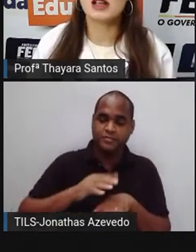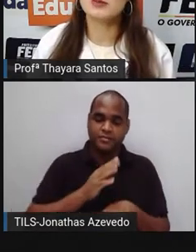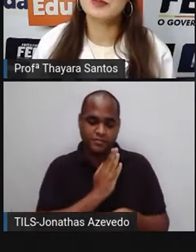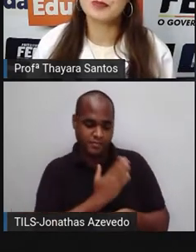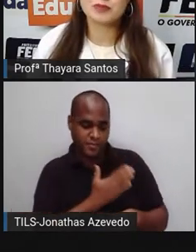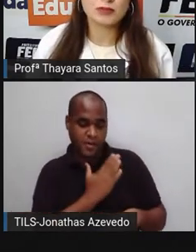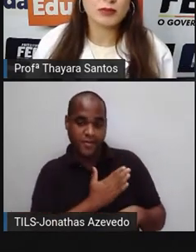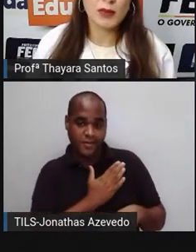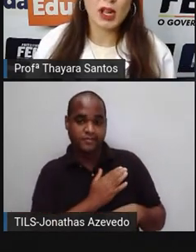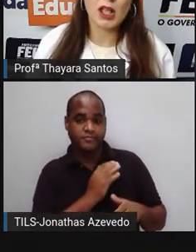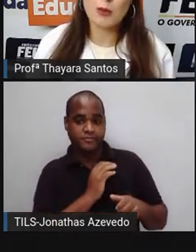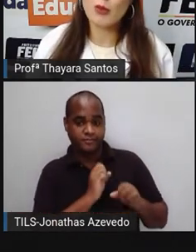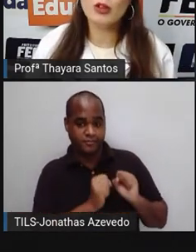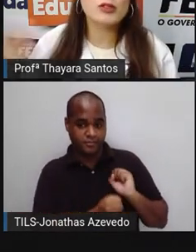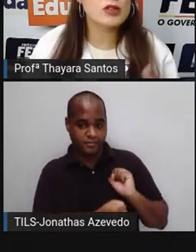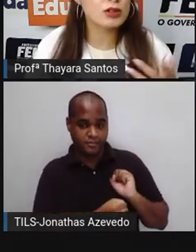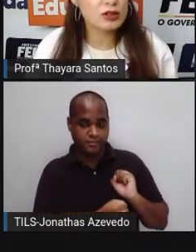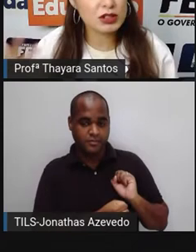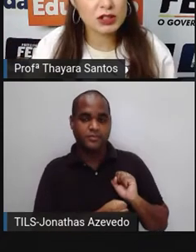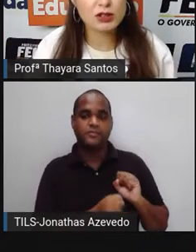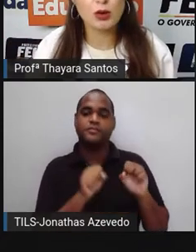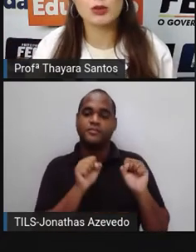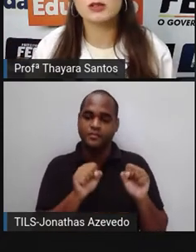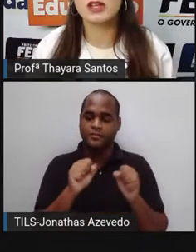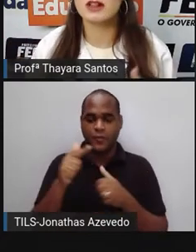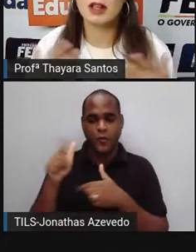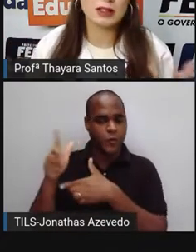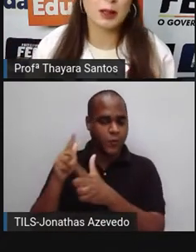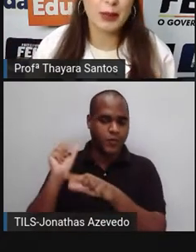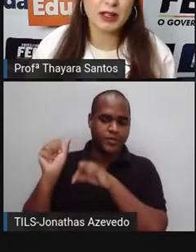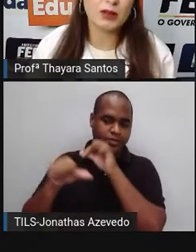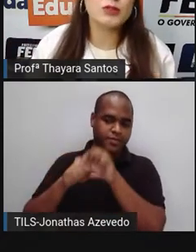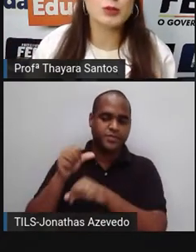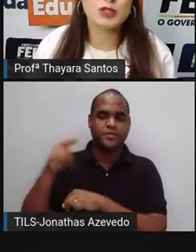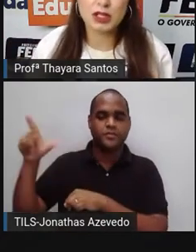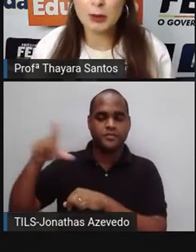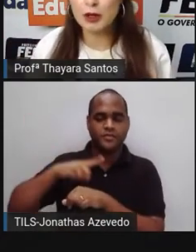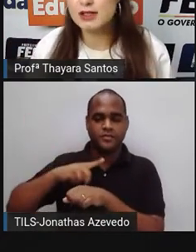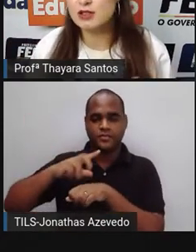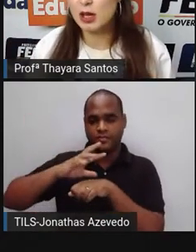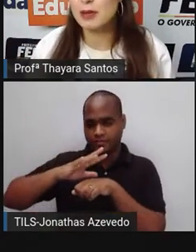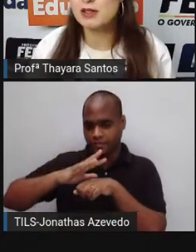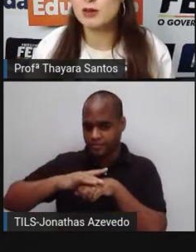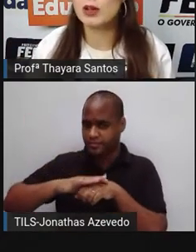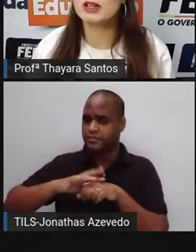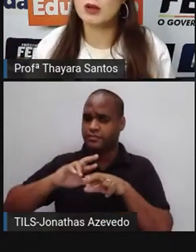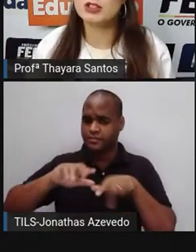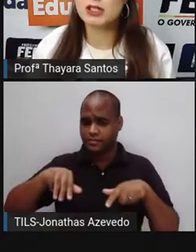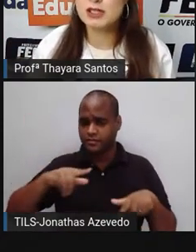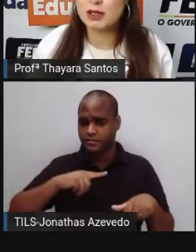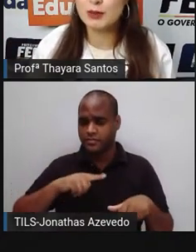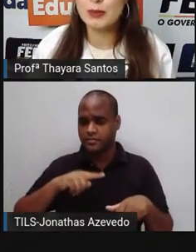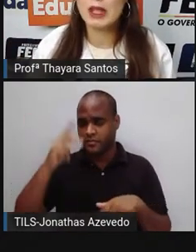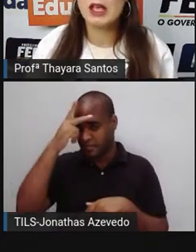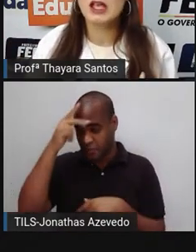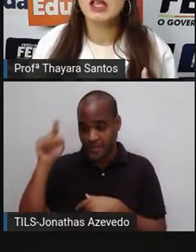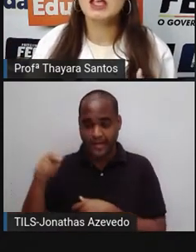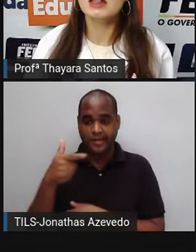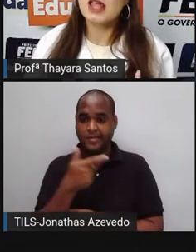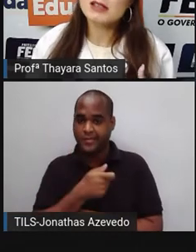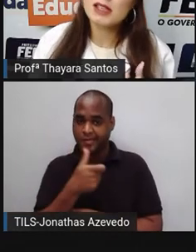causar muitos outros transtornos, A depender do tipo de anabolizante que a pessoa está utilizando.